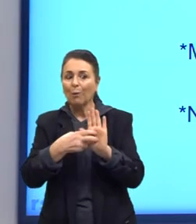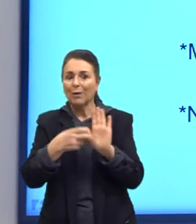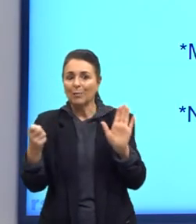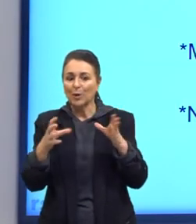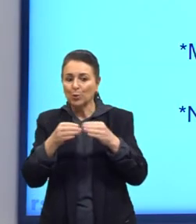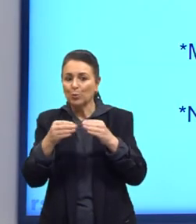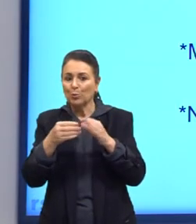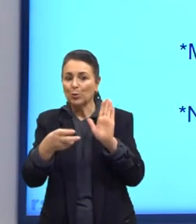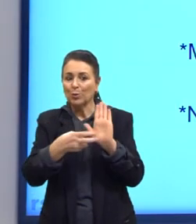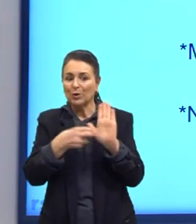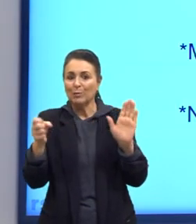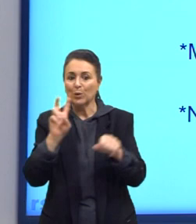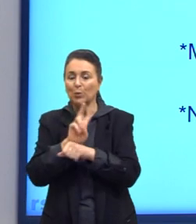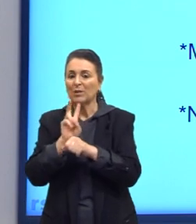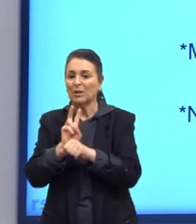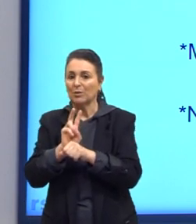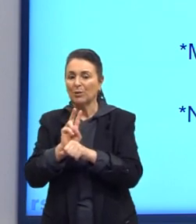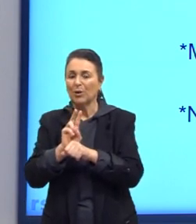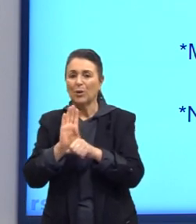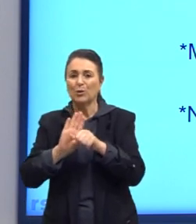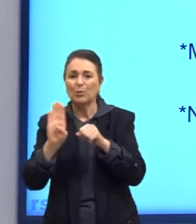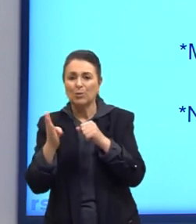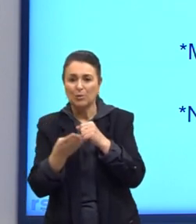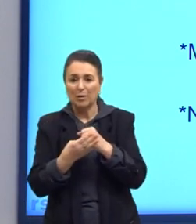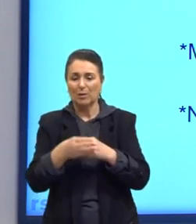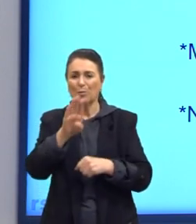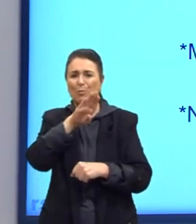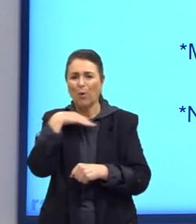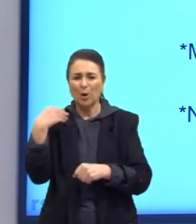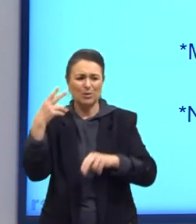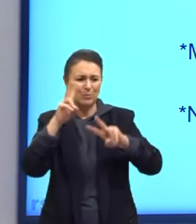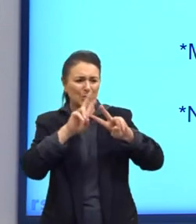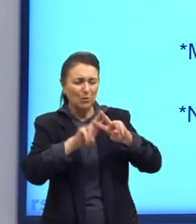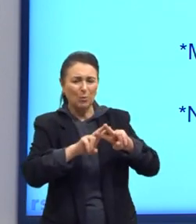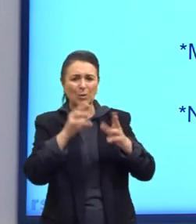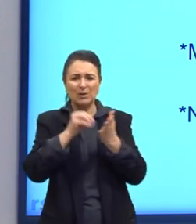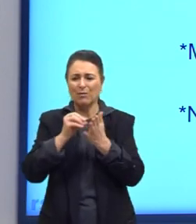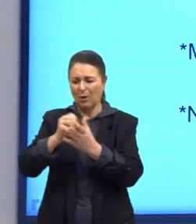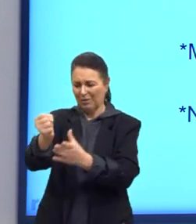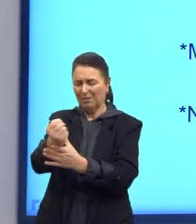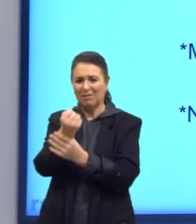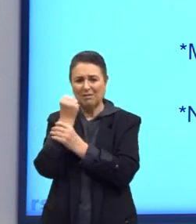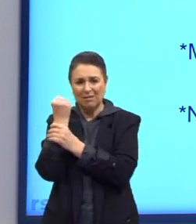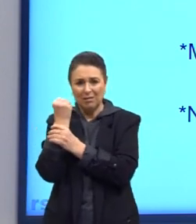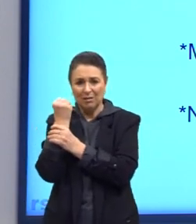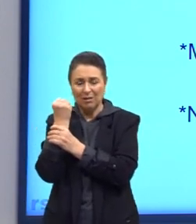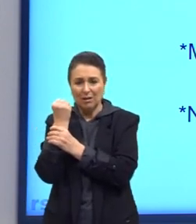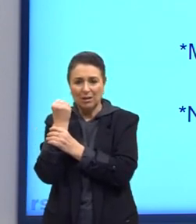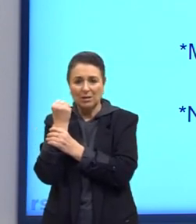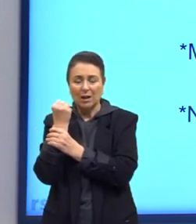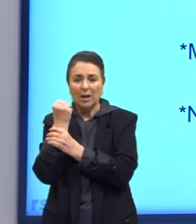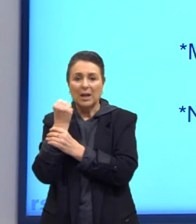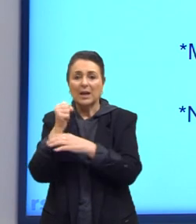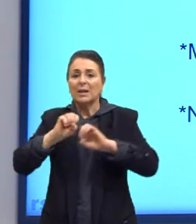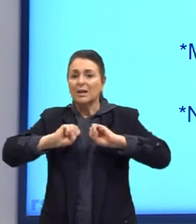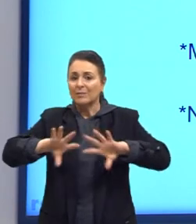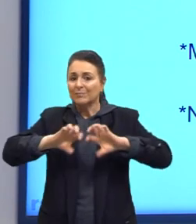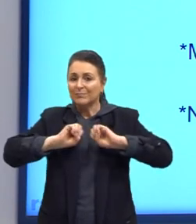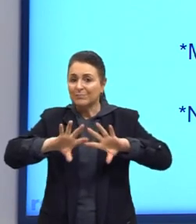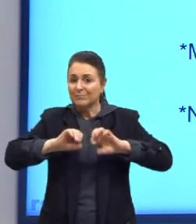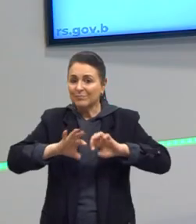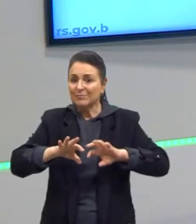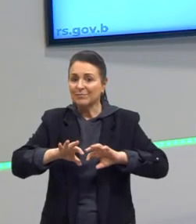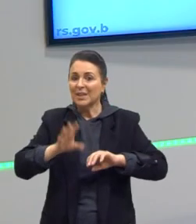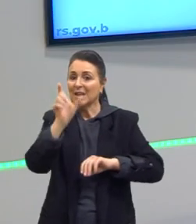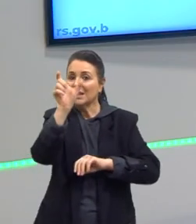essa liberdade democrática. Mortes, prisões, inseguranças. No âmbito educacional, a invasão escolar,